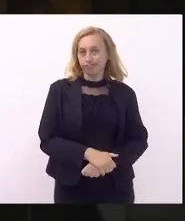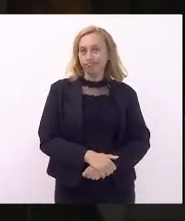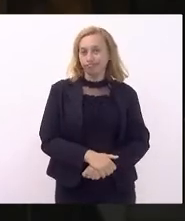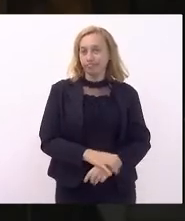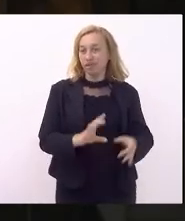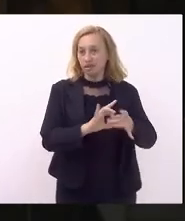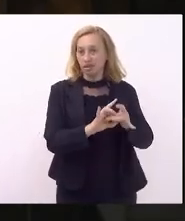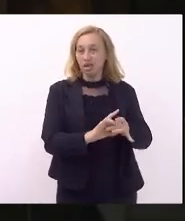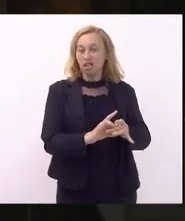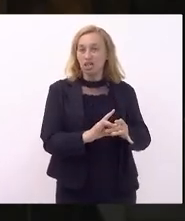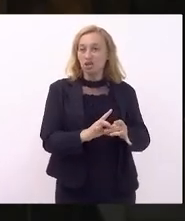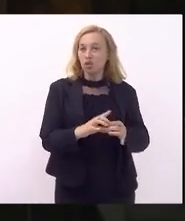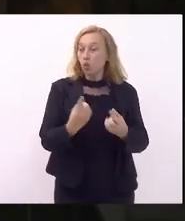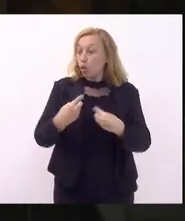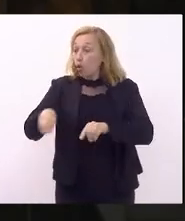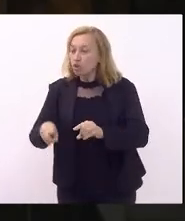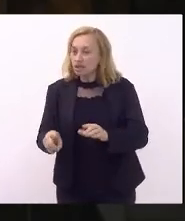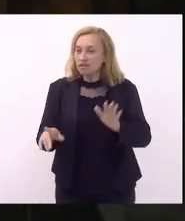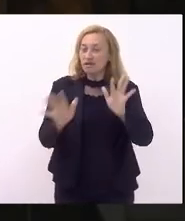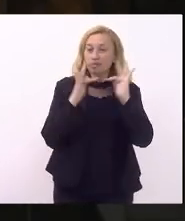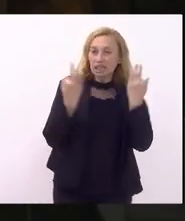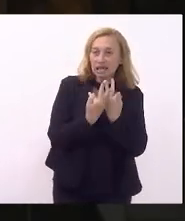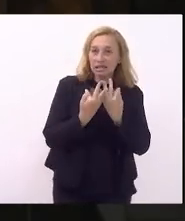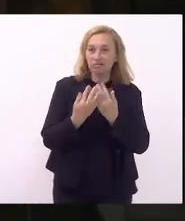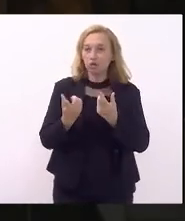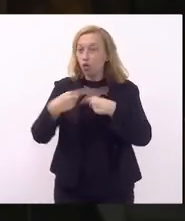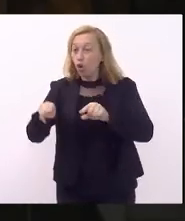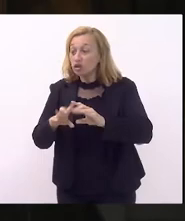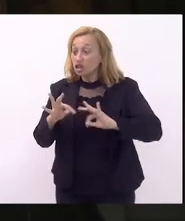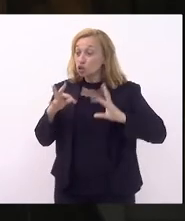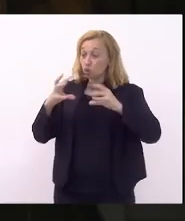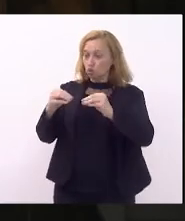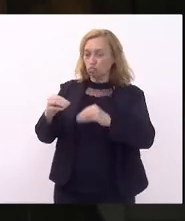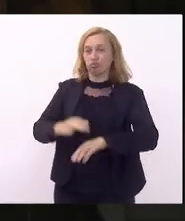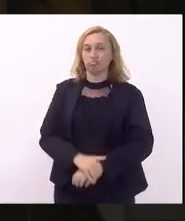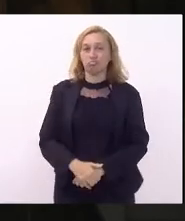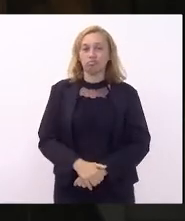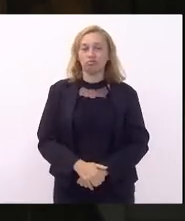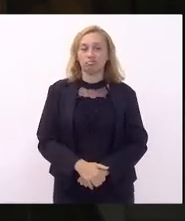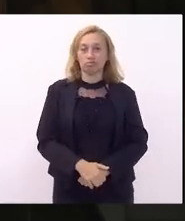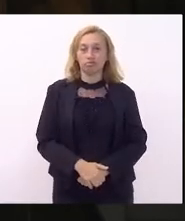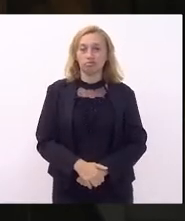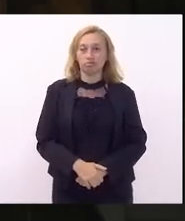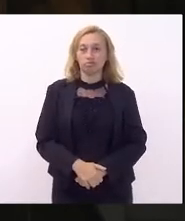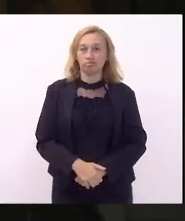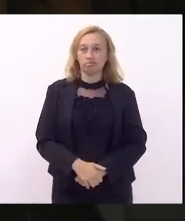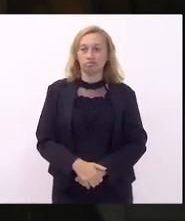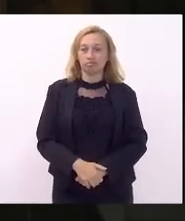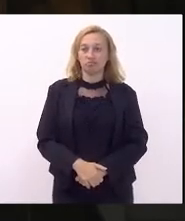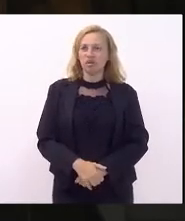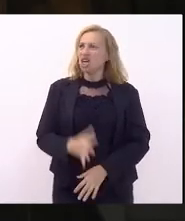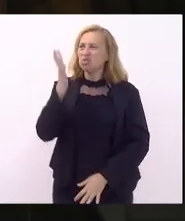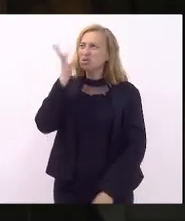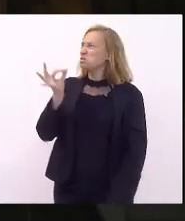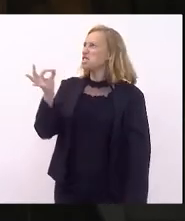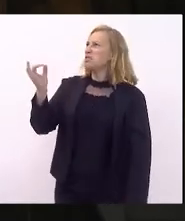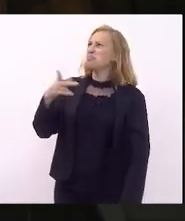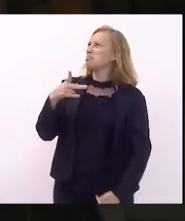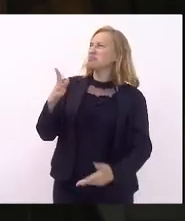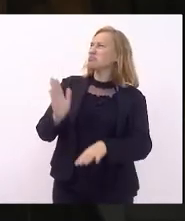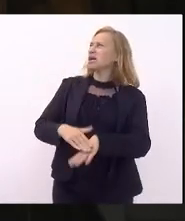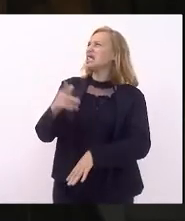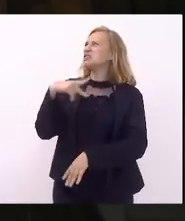antifamília ante tudo que aquele enfim eu não sei nem mais dizer